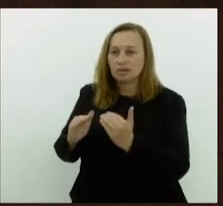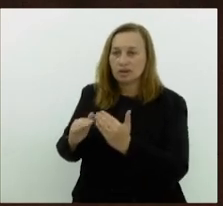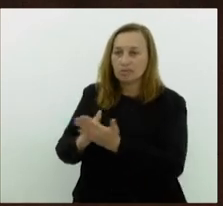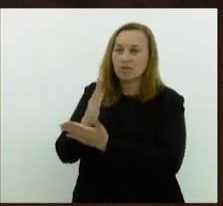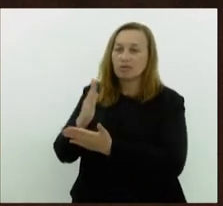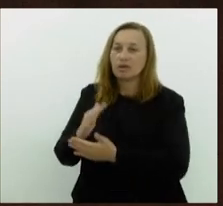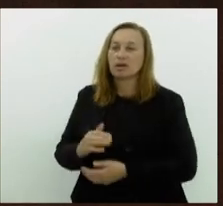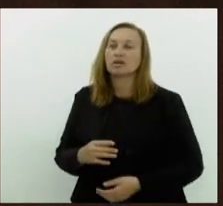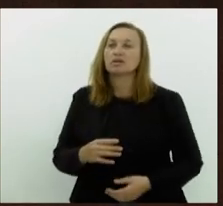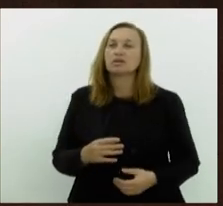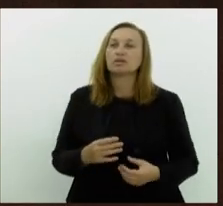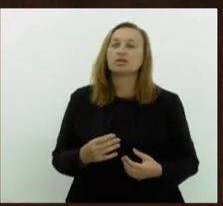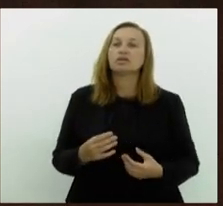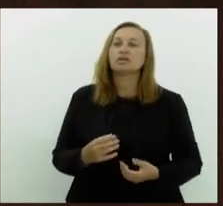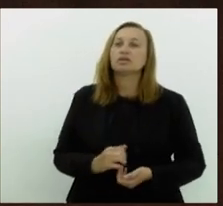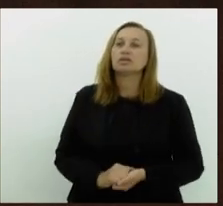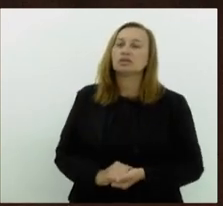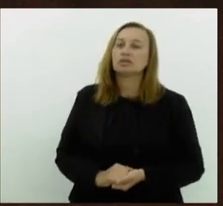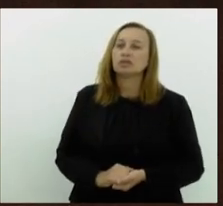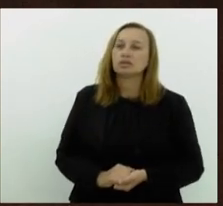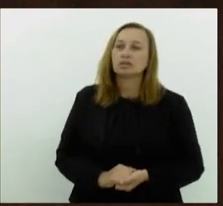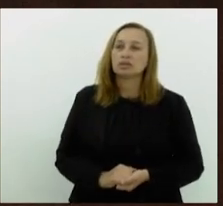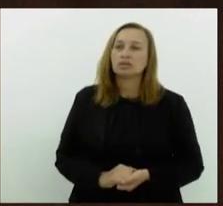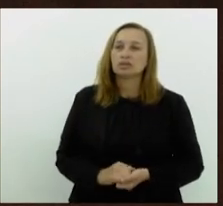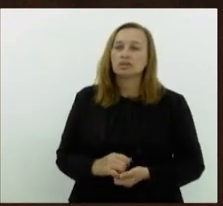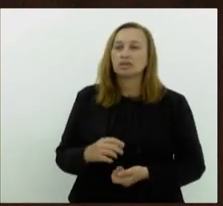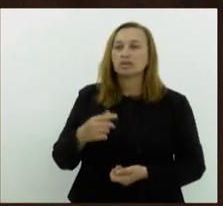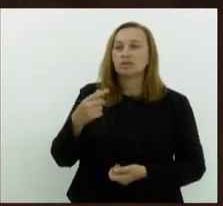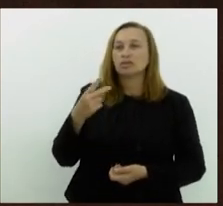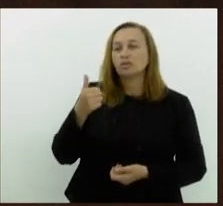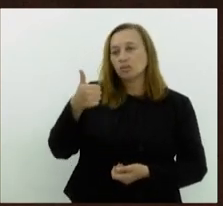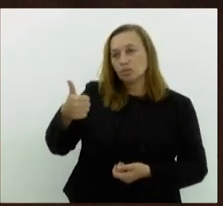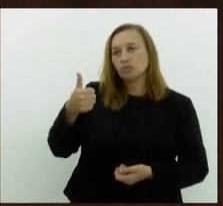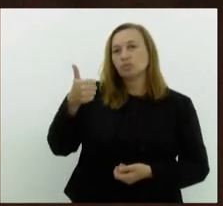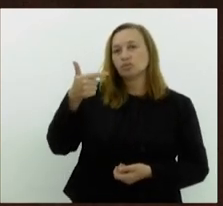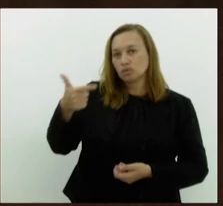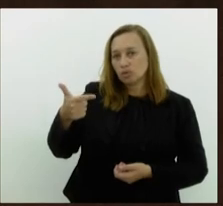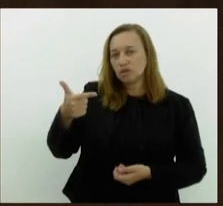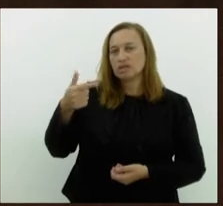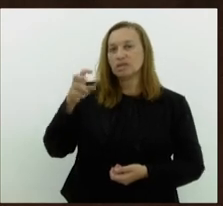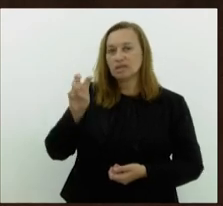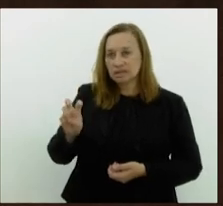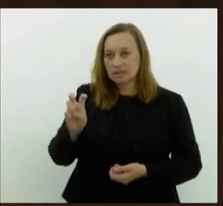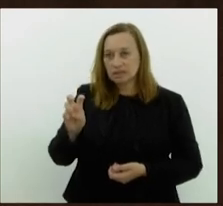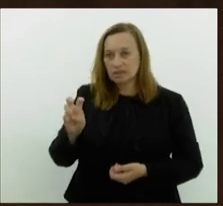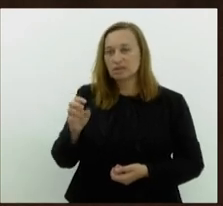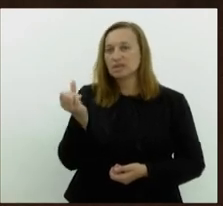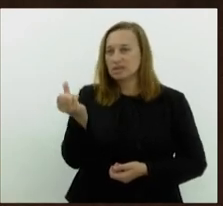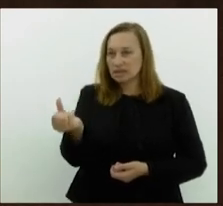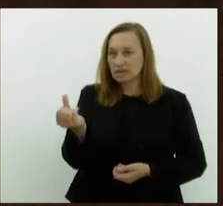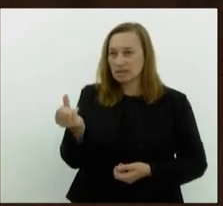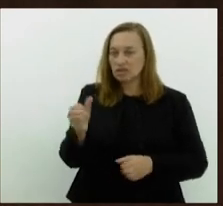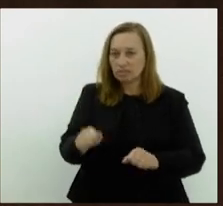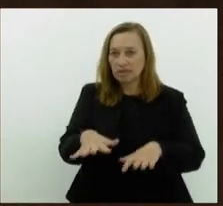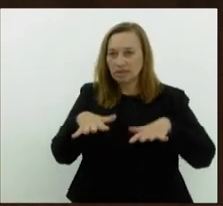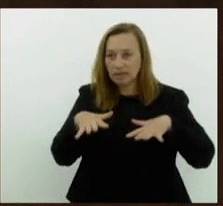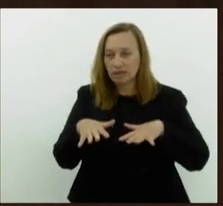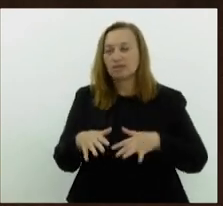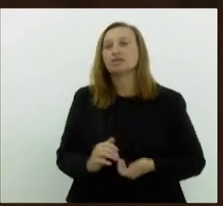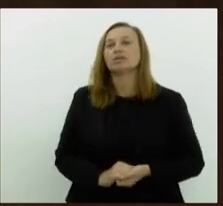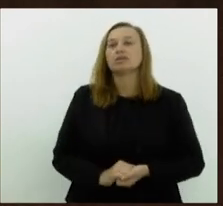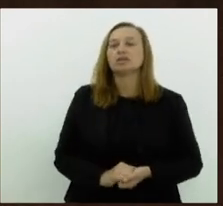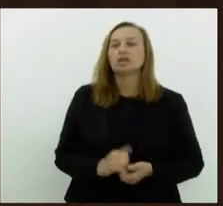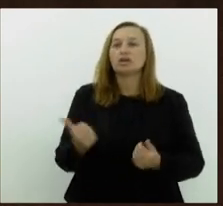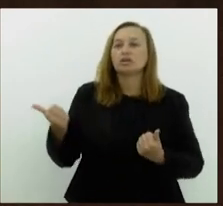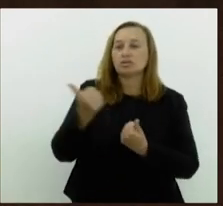para prevenir e combater a pirataria, favorável às emendas números 1, 2 e 5 e 6 de plenário, favorável